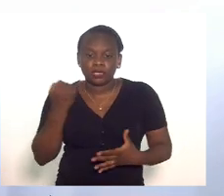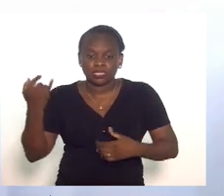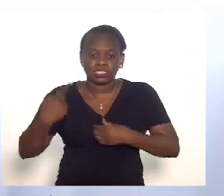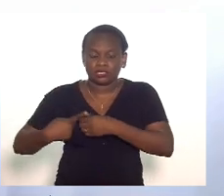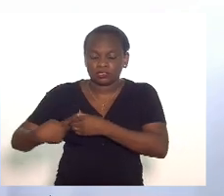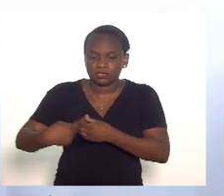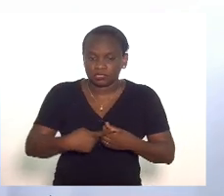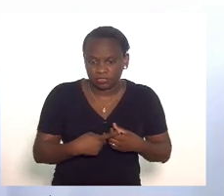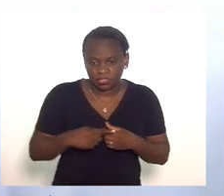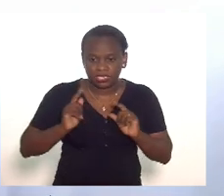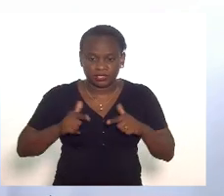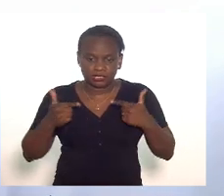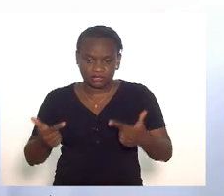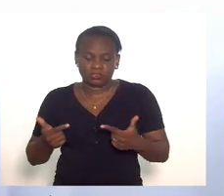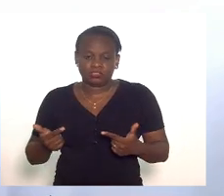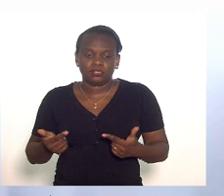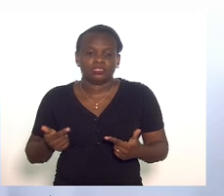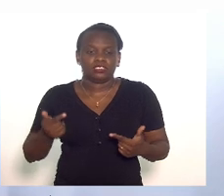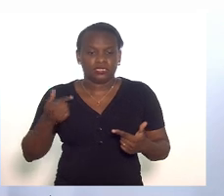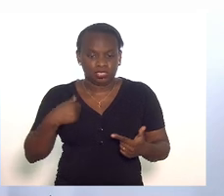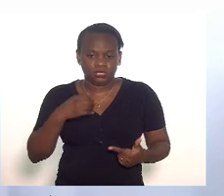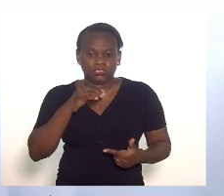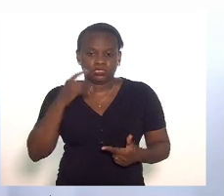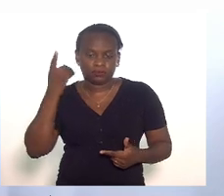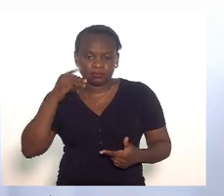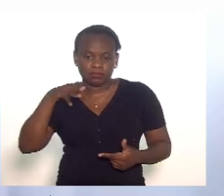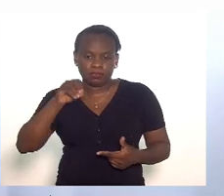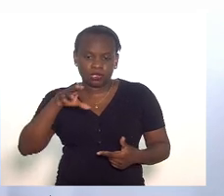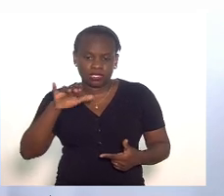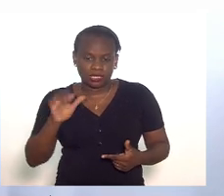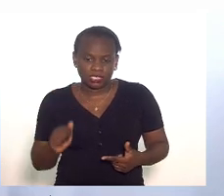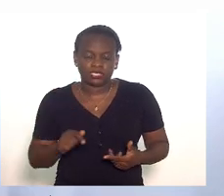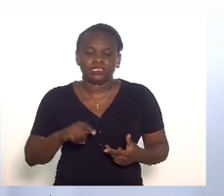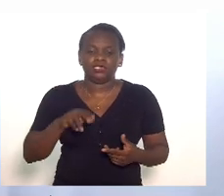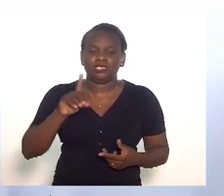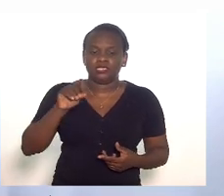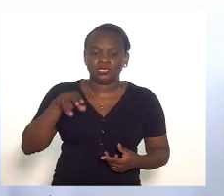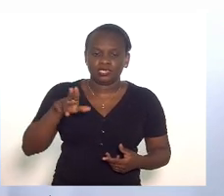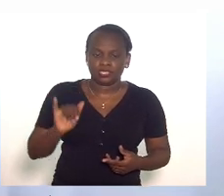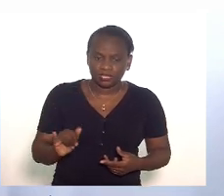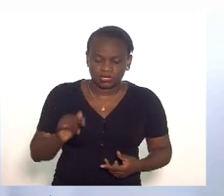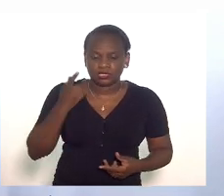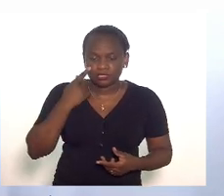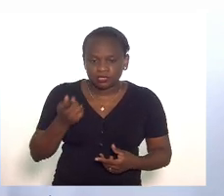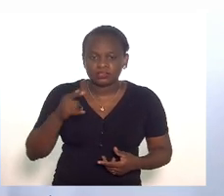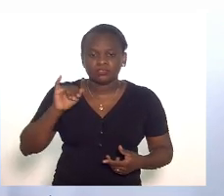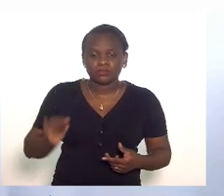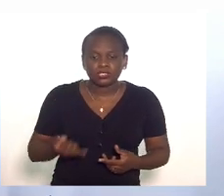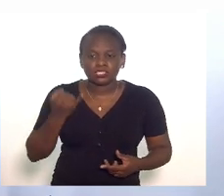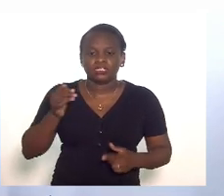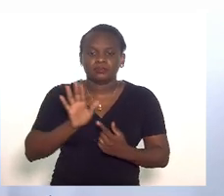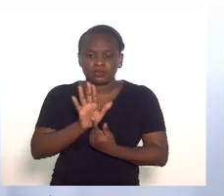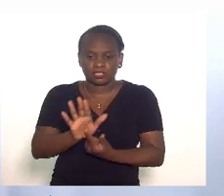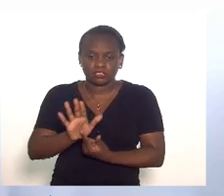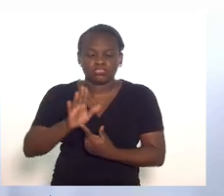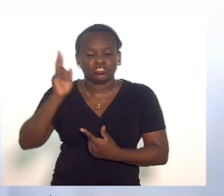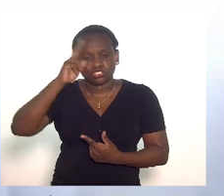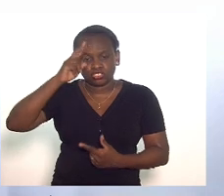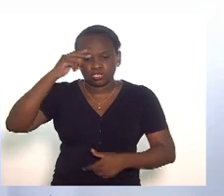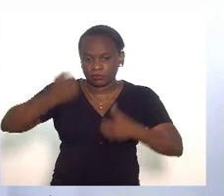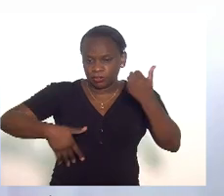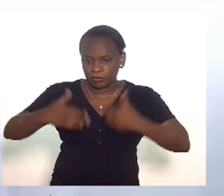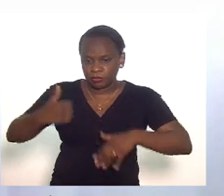essa ação eu deputada Mônica deputada Dani tivemos a oportunidade de apresentar os relatos que